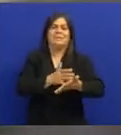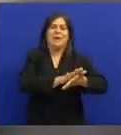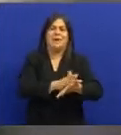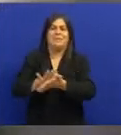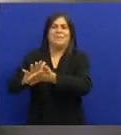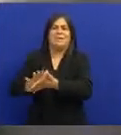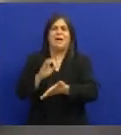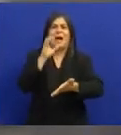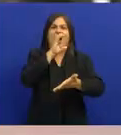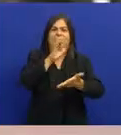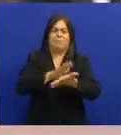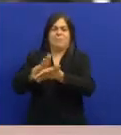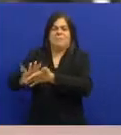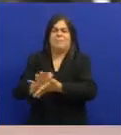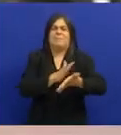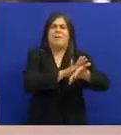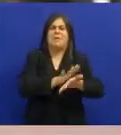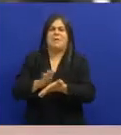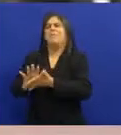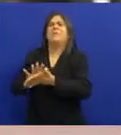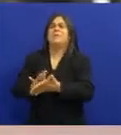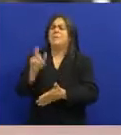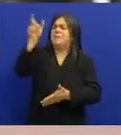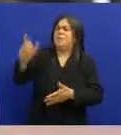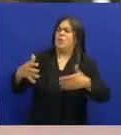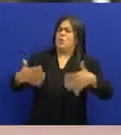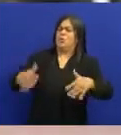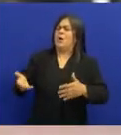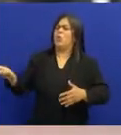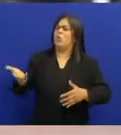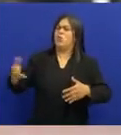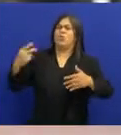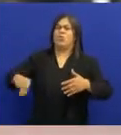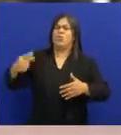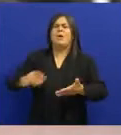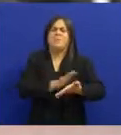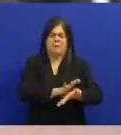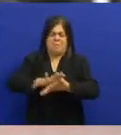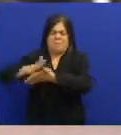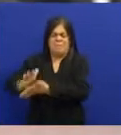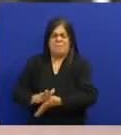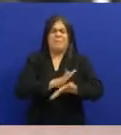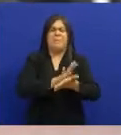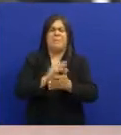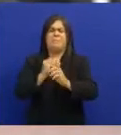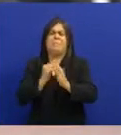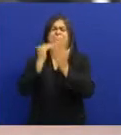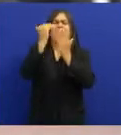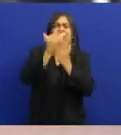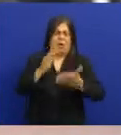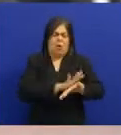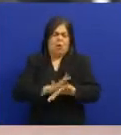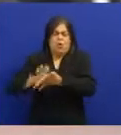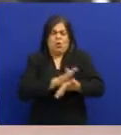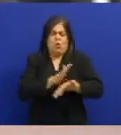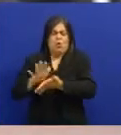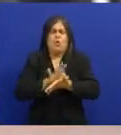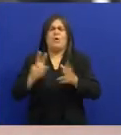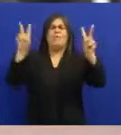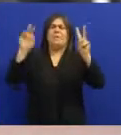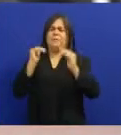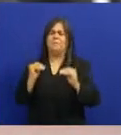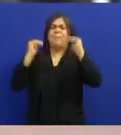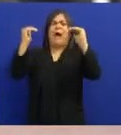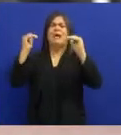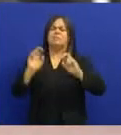próprio baião Que o baião acelerado Dá rojão Fulano é um rojão danado Quer dizer É mais pico E Jack também Teve o privilégio de acelerar